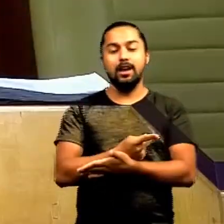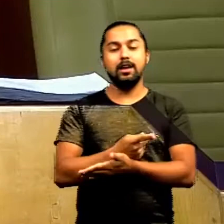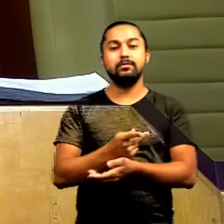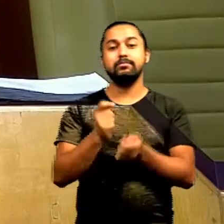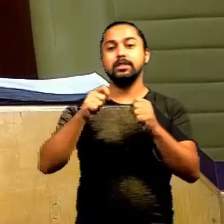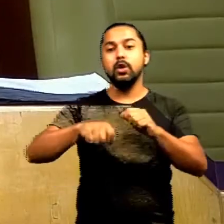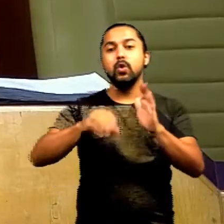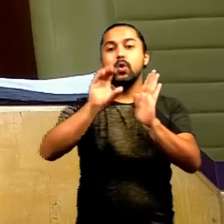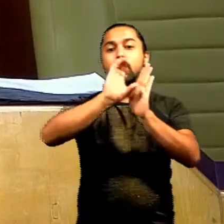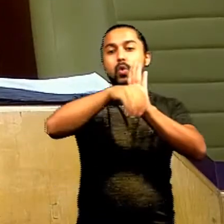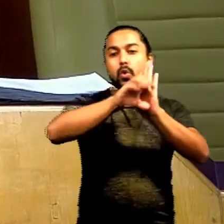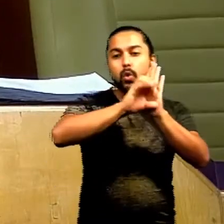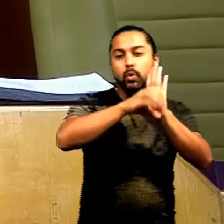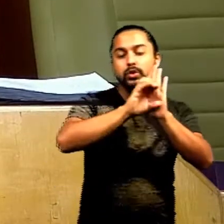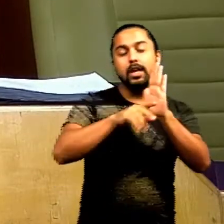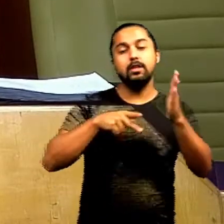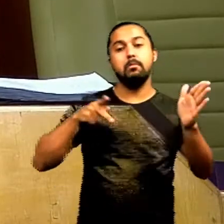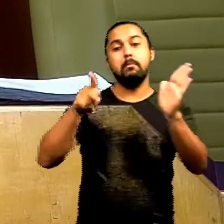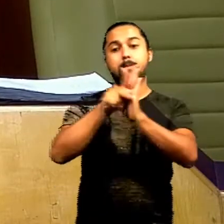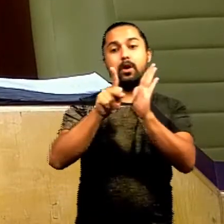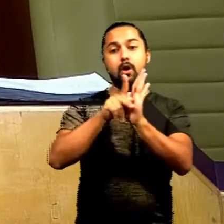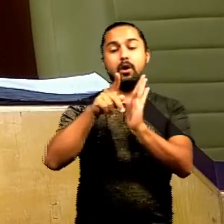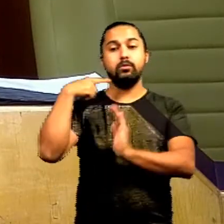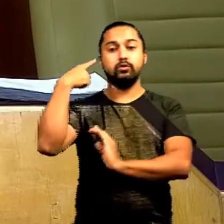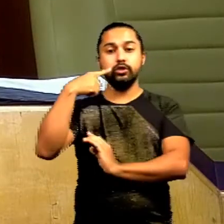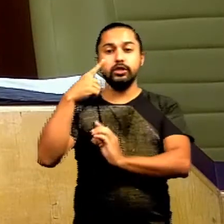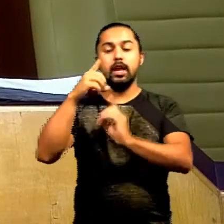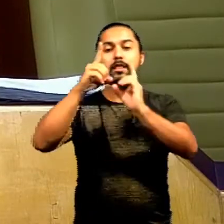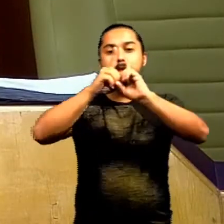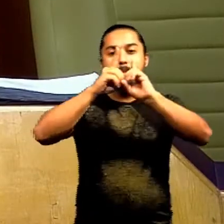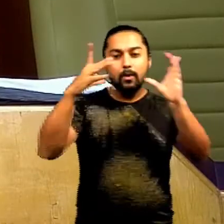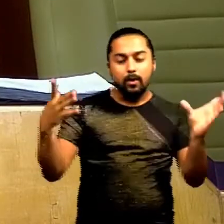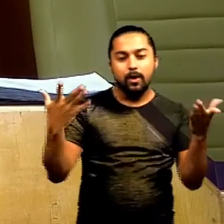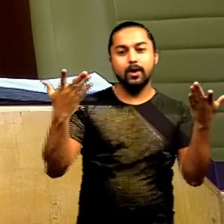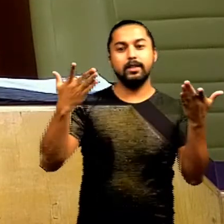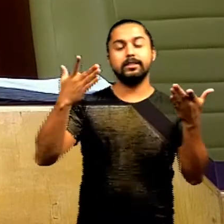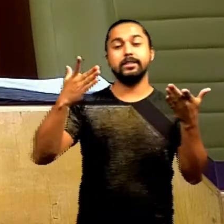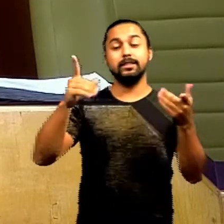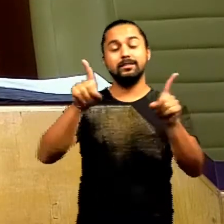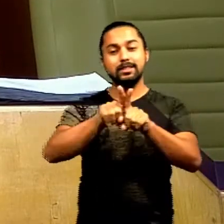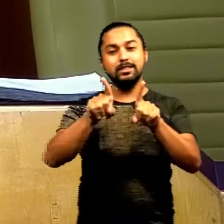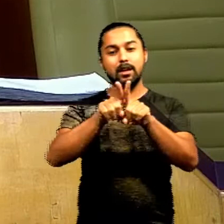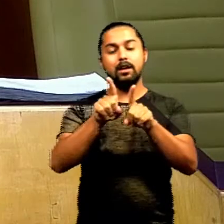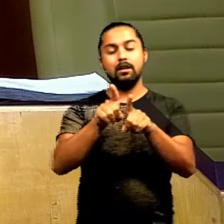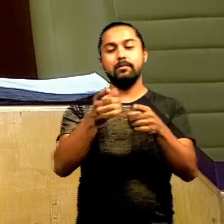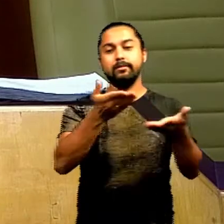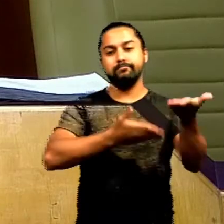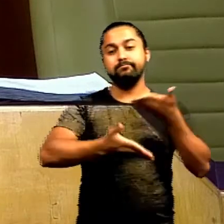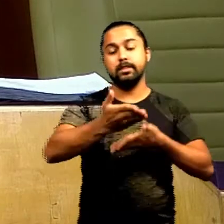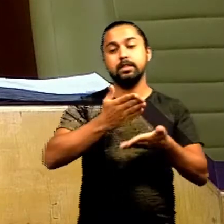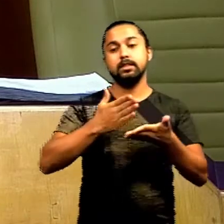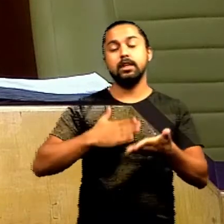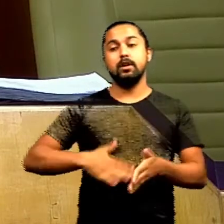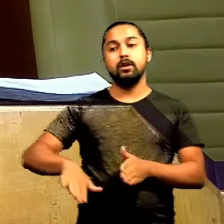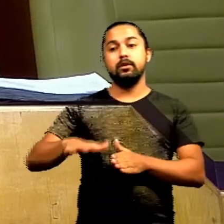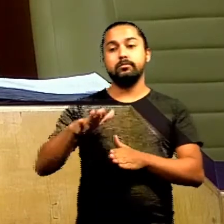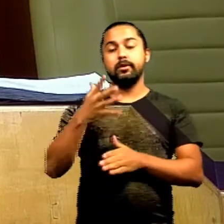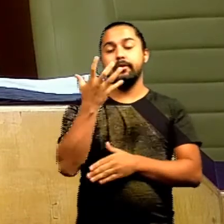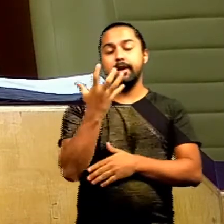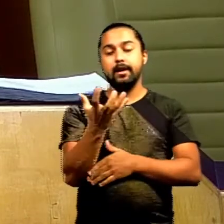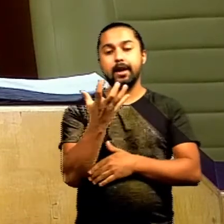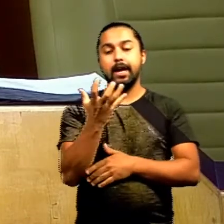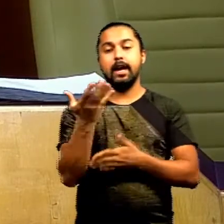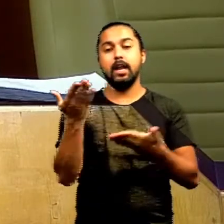os conceitos do direito da democracia e, principalmente, do exercício da prestação jurisdicional. Então, em nome da OAB